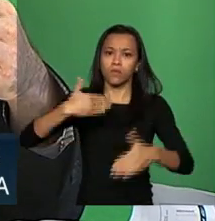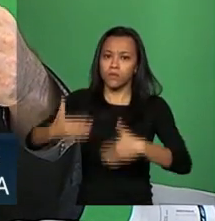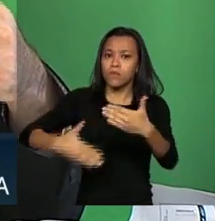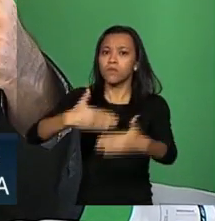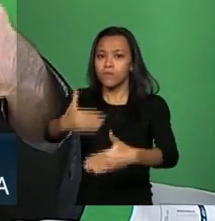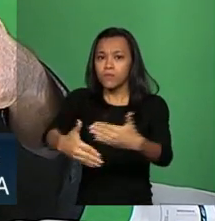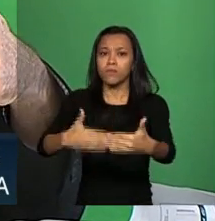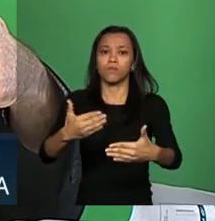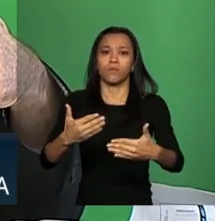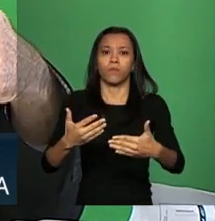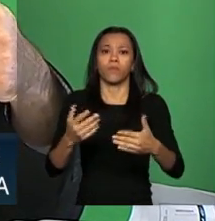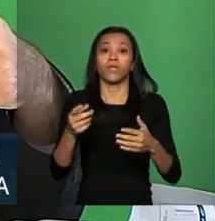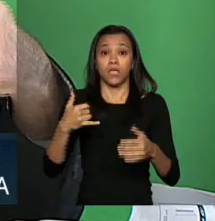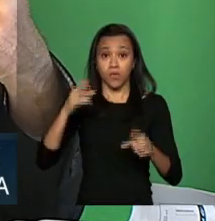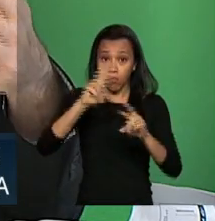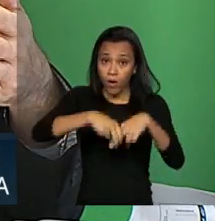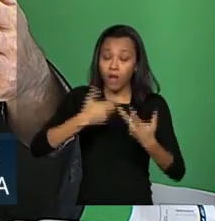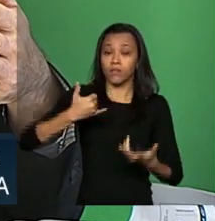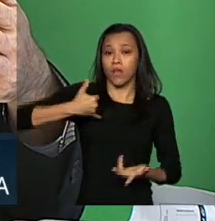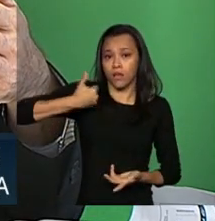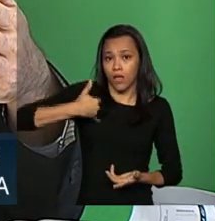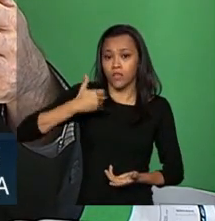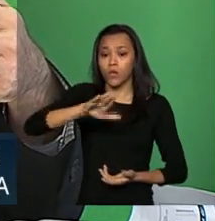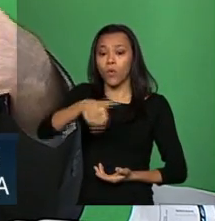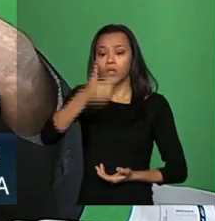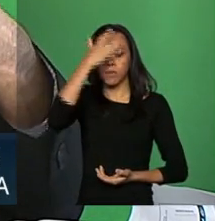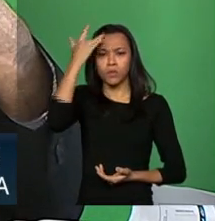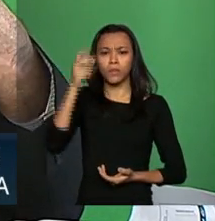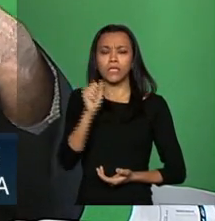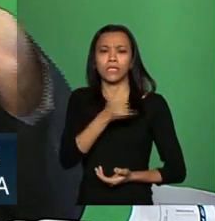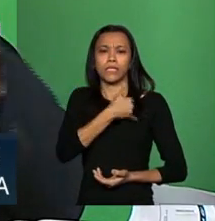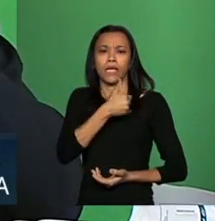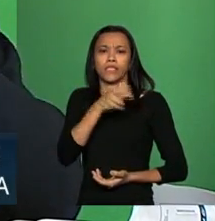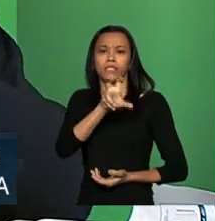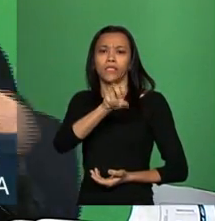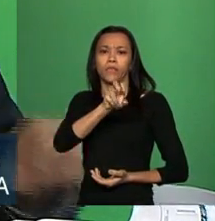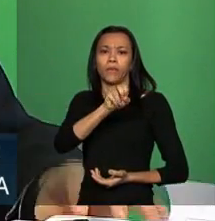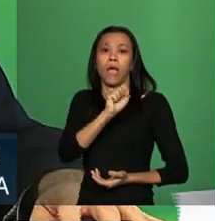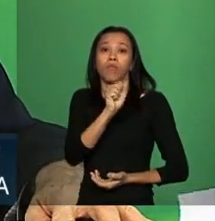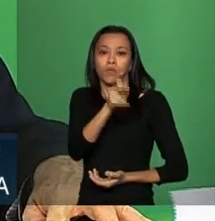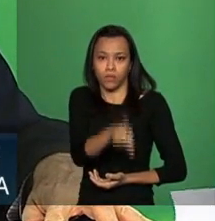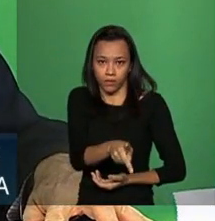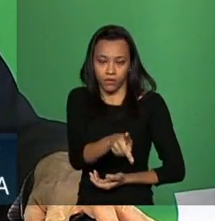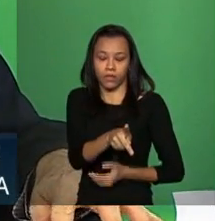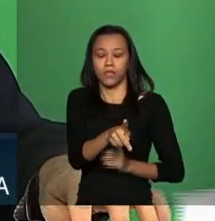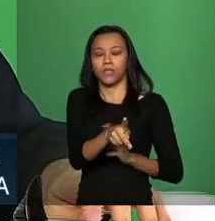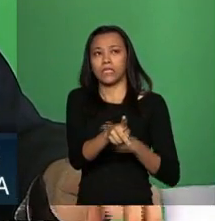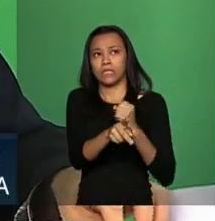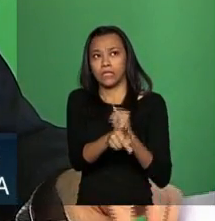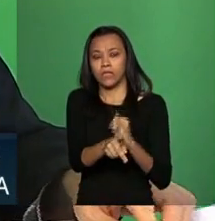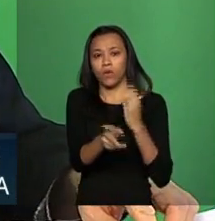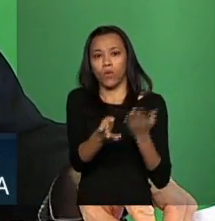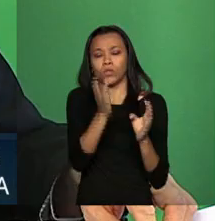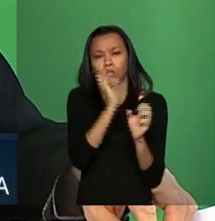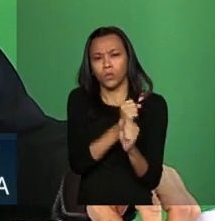coisa a questão da idade. Quer dizer, as pessoas que se aposentam há 50 anos, hoje, se fizeram ali a continha,